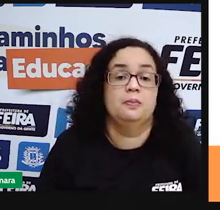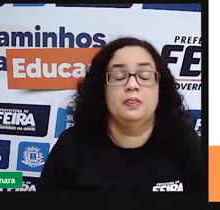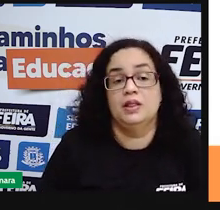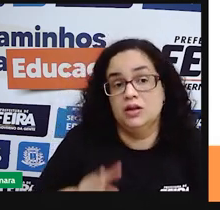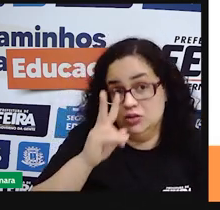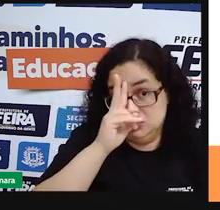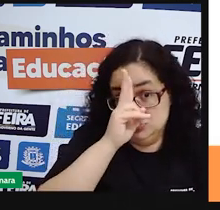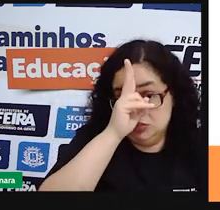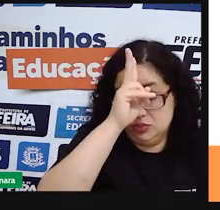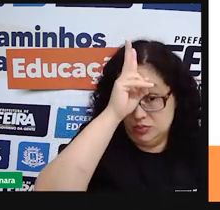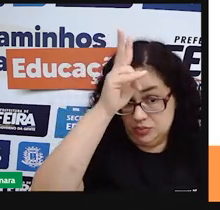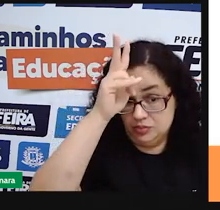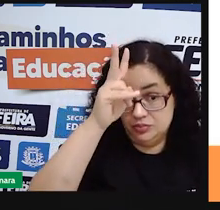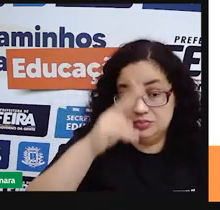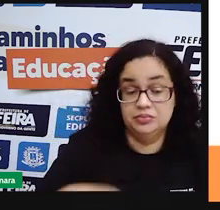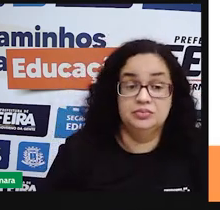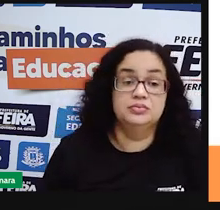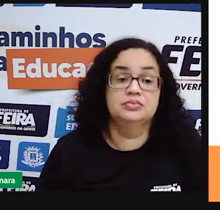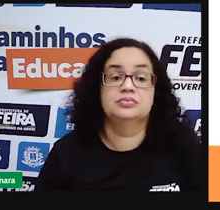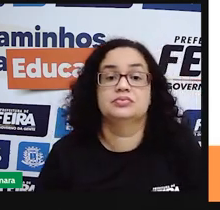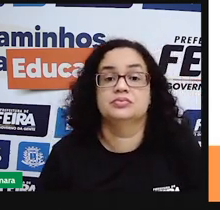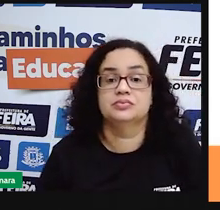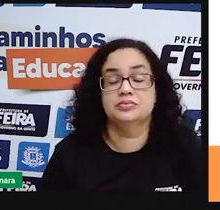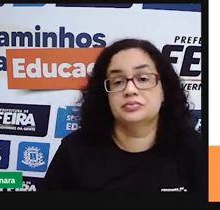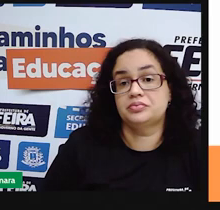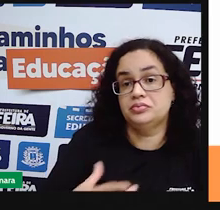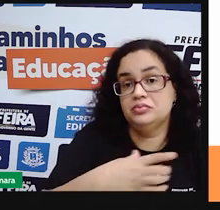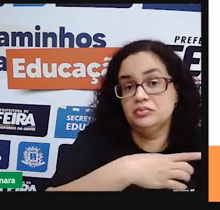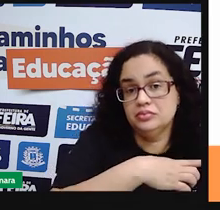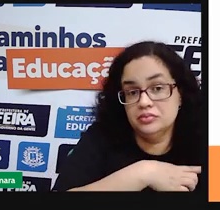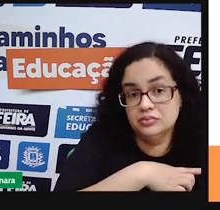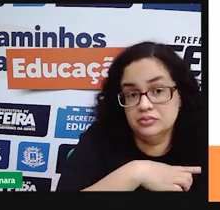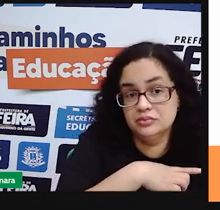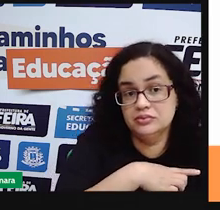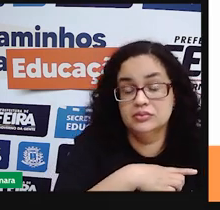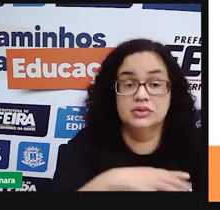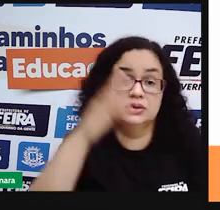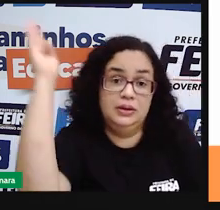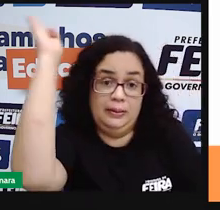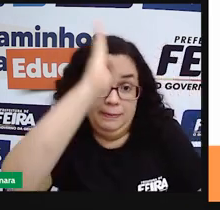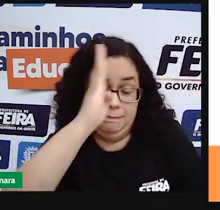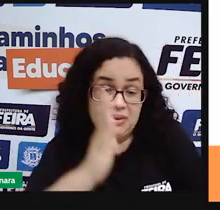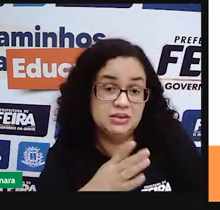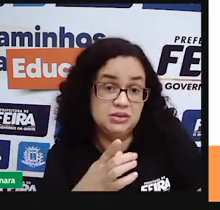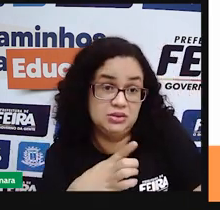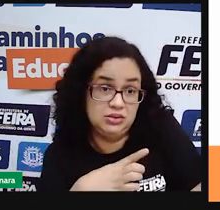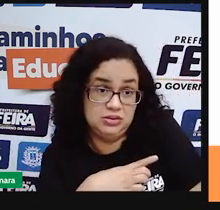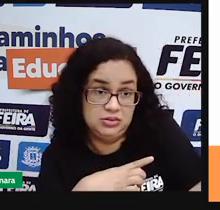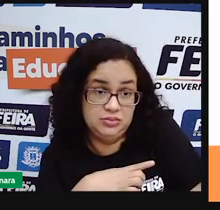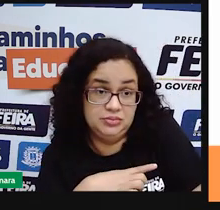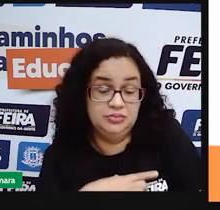exploração, dos recursos que as terras brasileiras poderiam oferecer para Portugal.